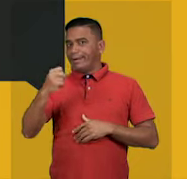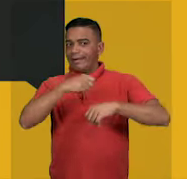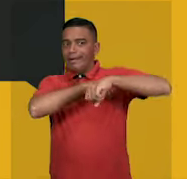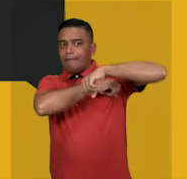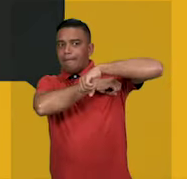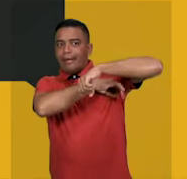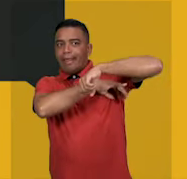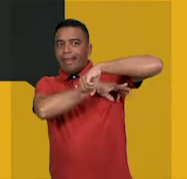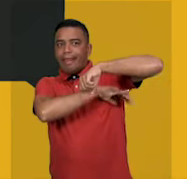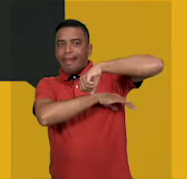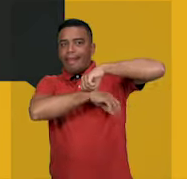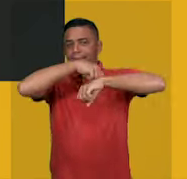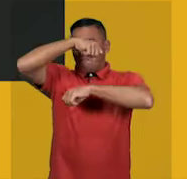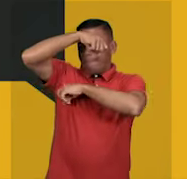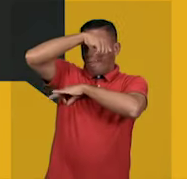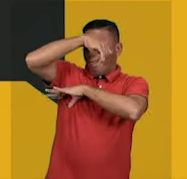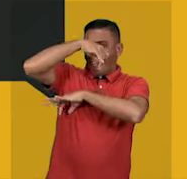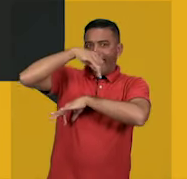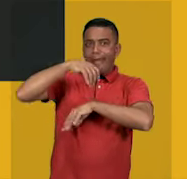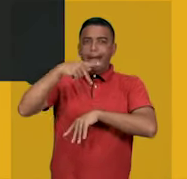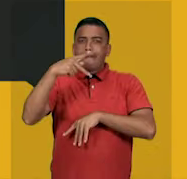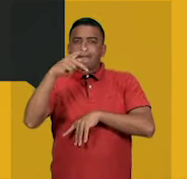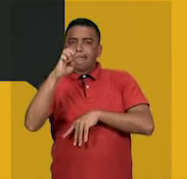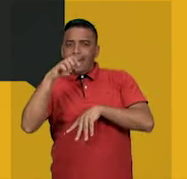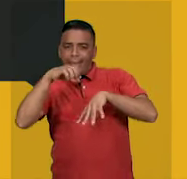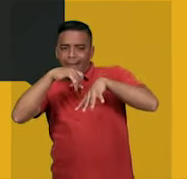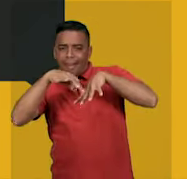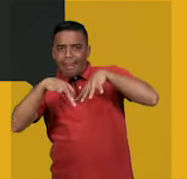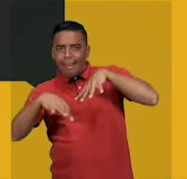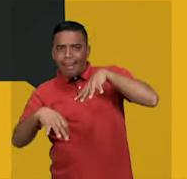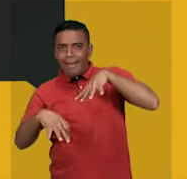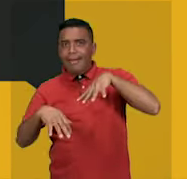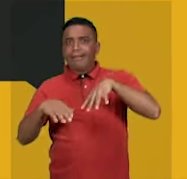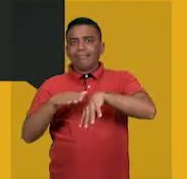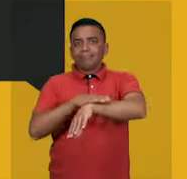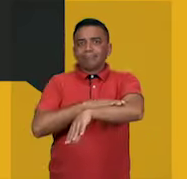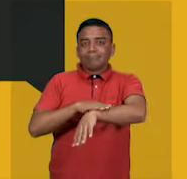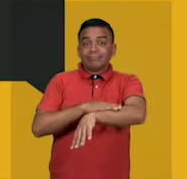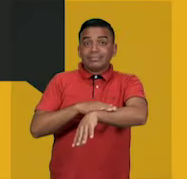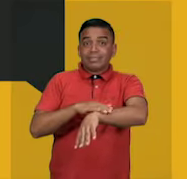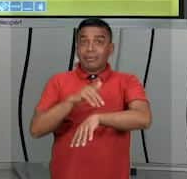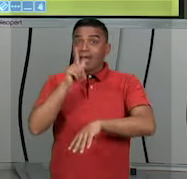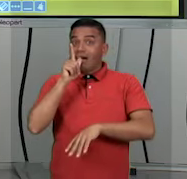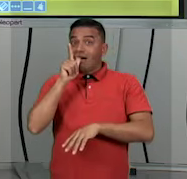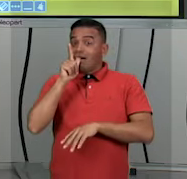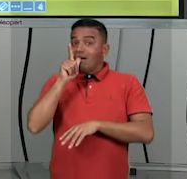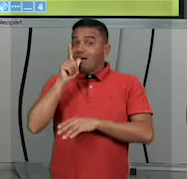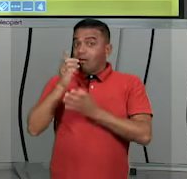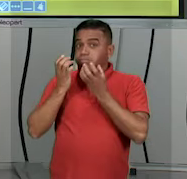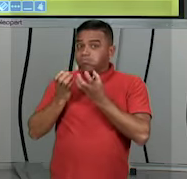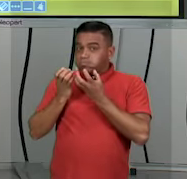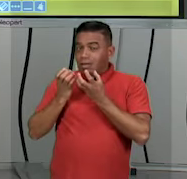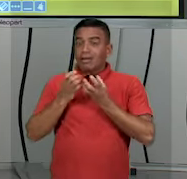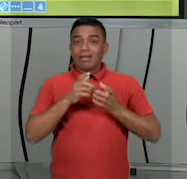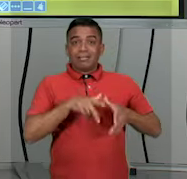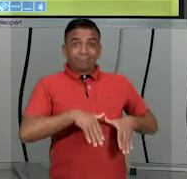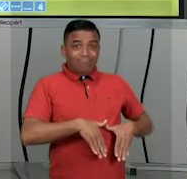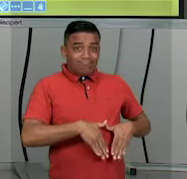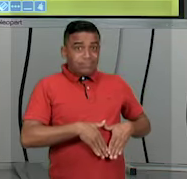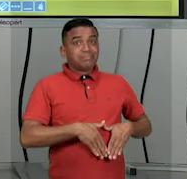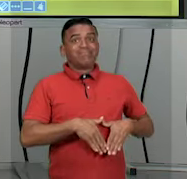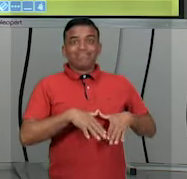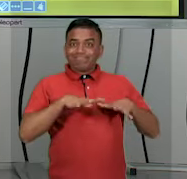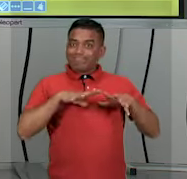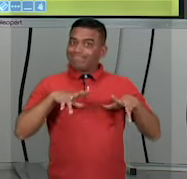axilas, pés e pele e pelas secreções dos órgãos genitais. Então, os seus hábitos de